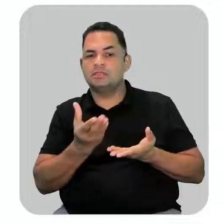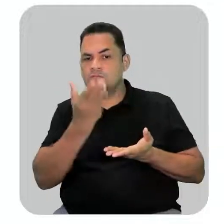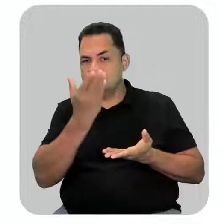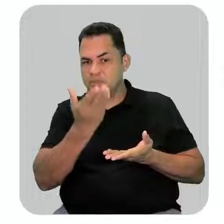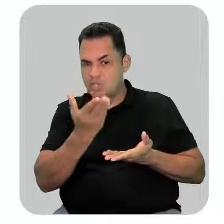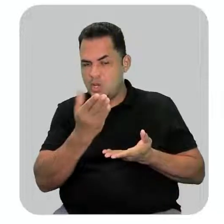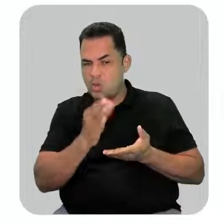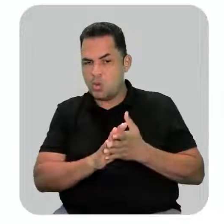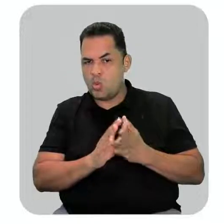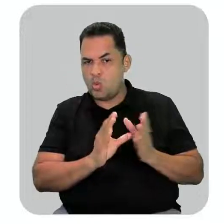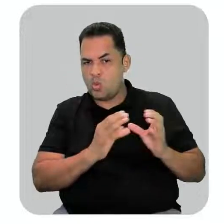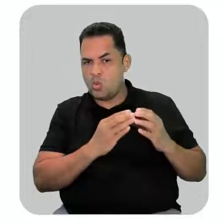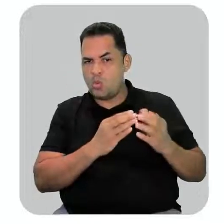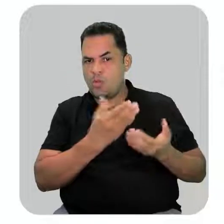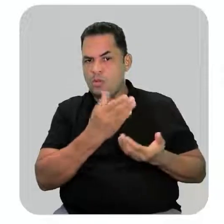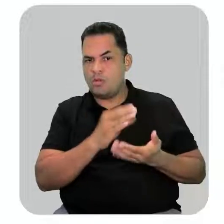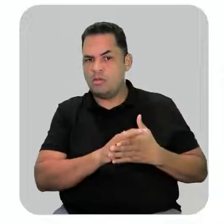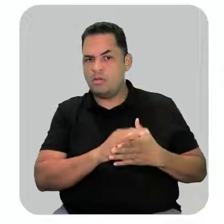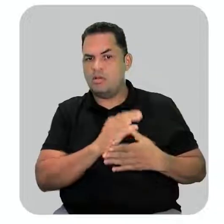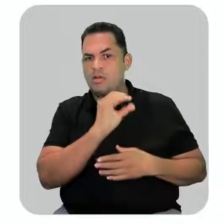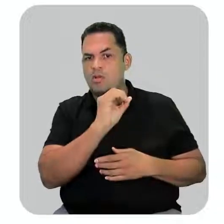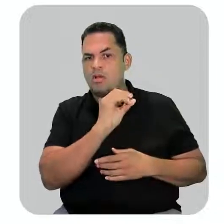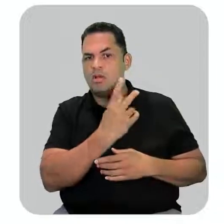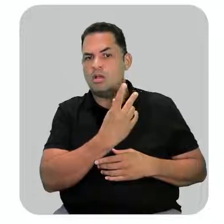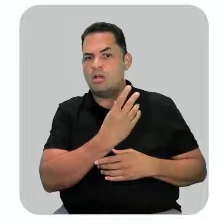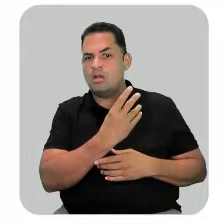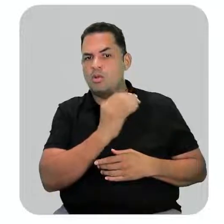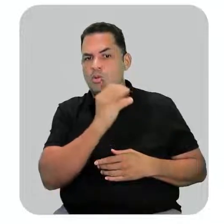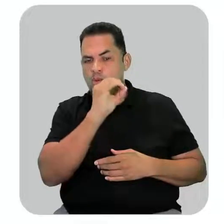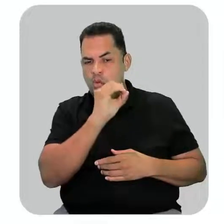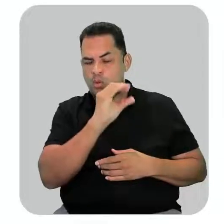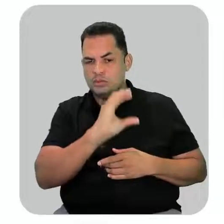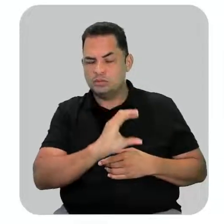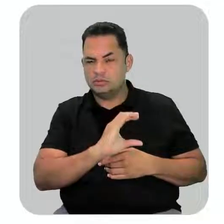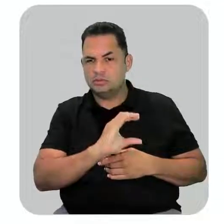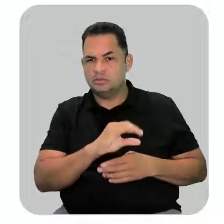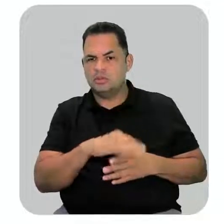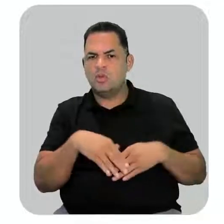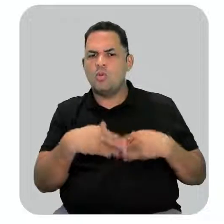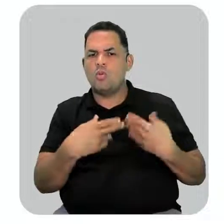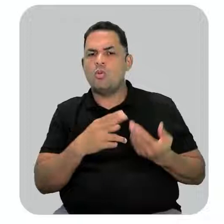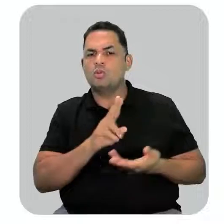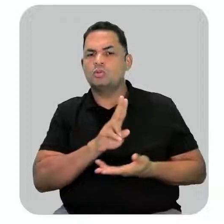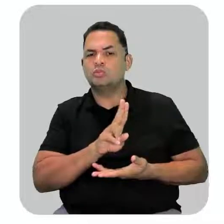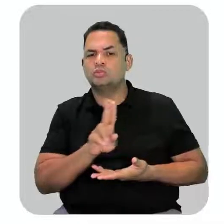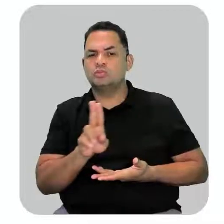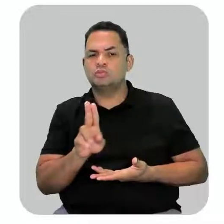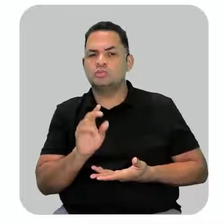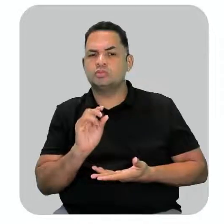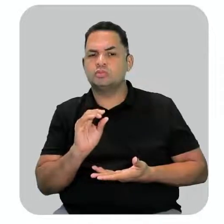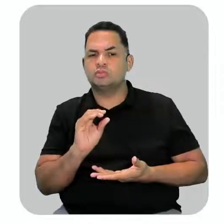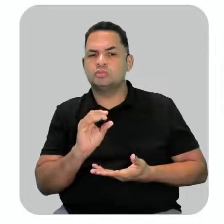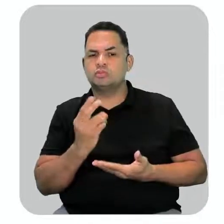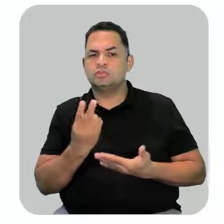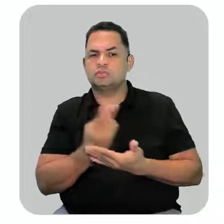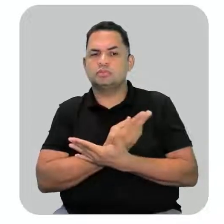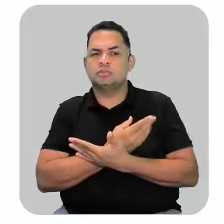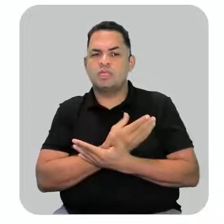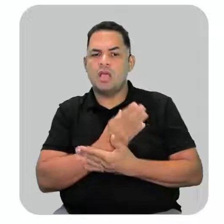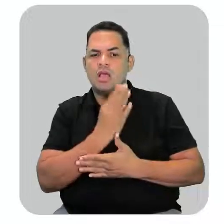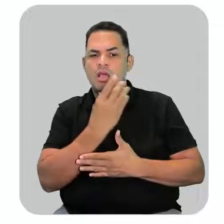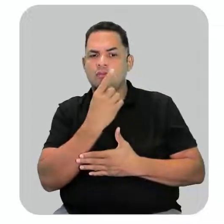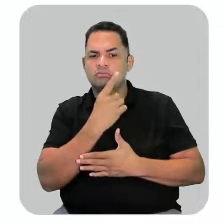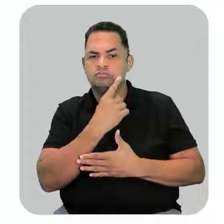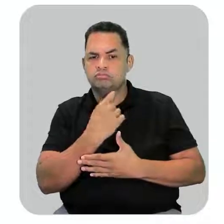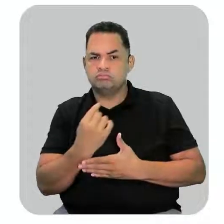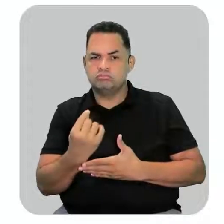nesse carbono aqui, quando a gente for dar o nome, o que vai acontecer? Ele vai ter sumido daqui,